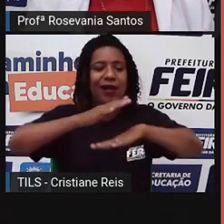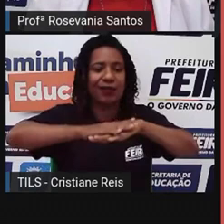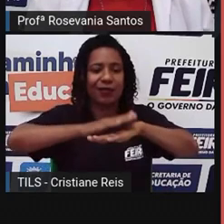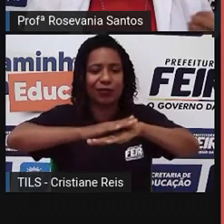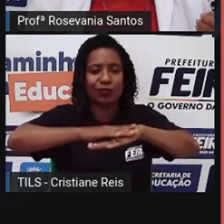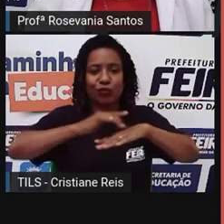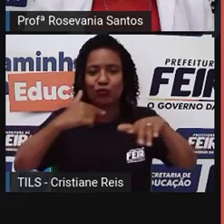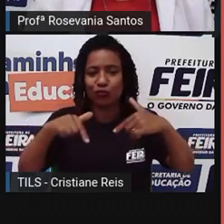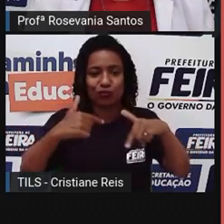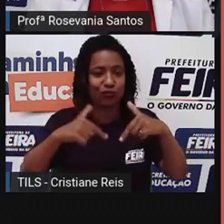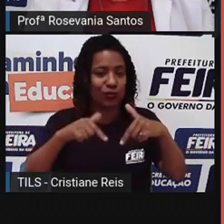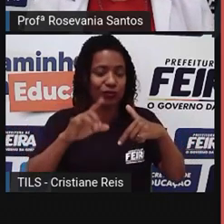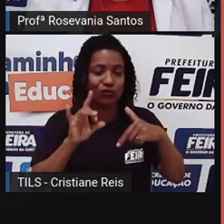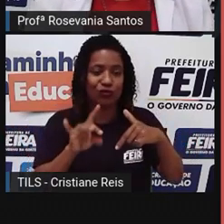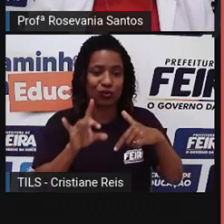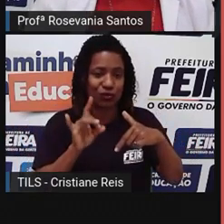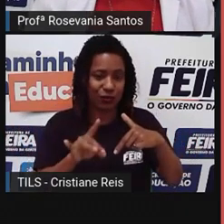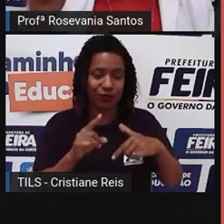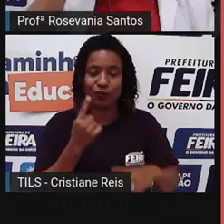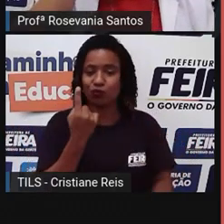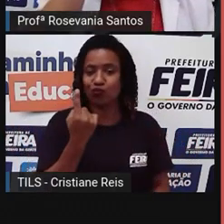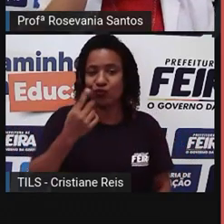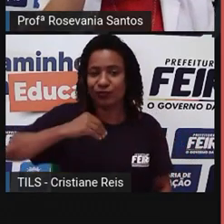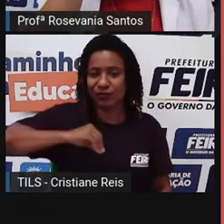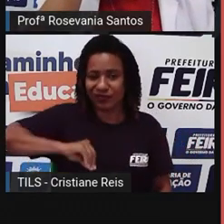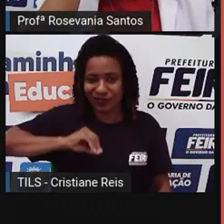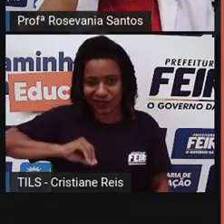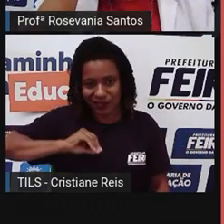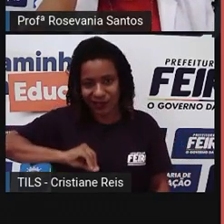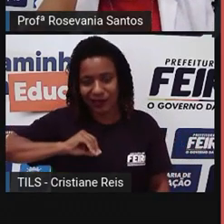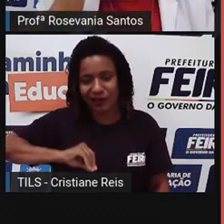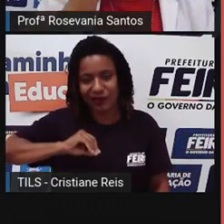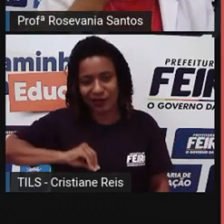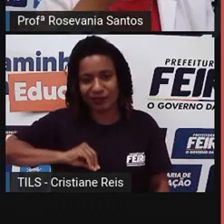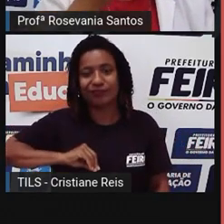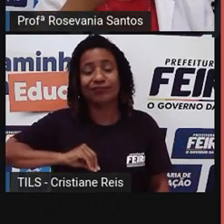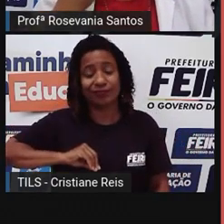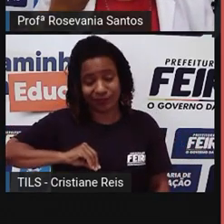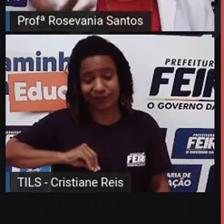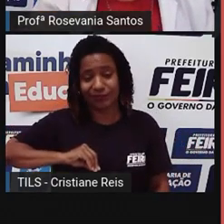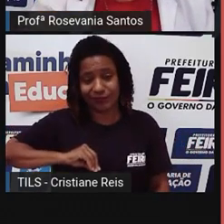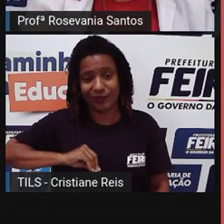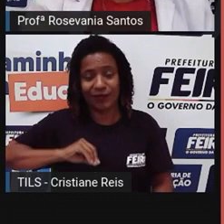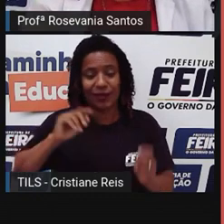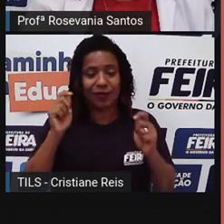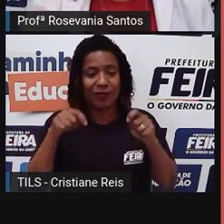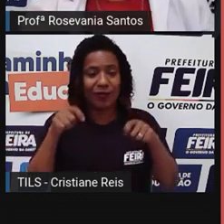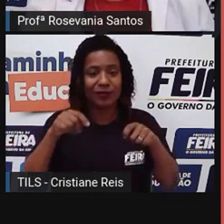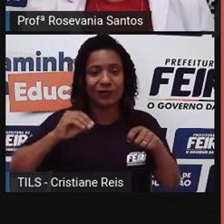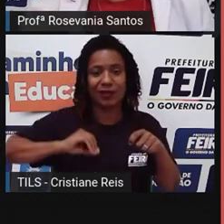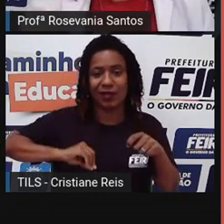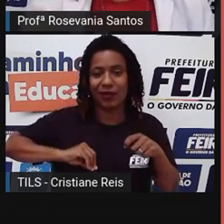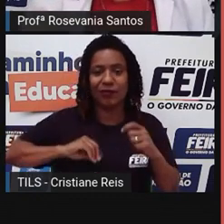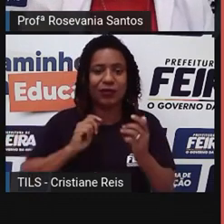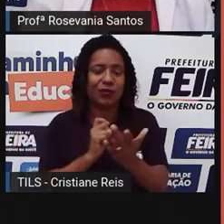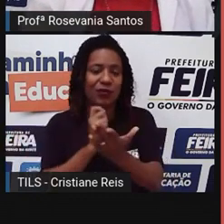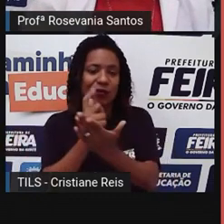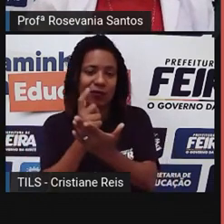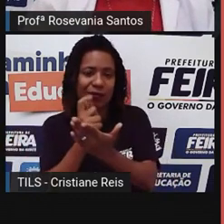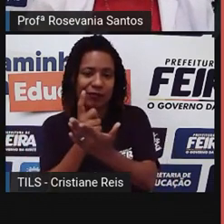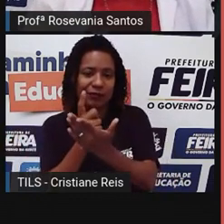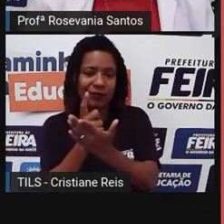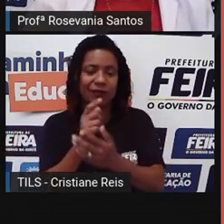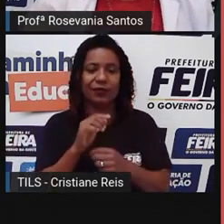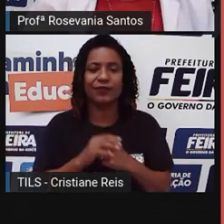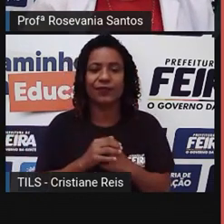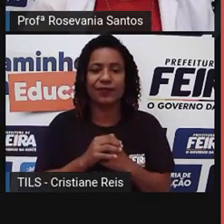Então, o trabalhador recebe um salário que, por sua vez, também é influenciado pela lei da oferta e da procura, como eu falei antes, né? Se